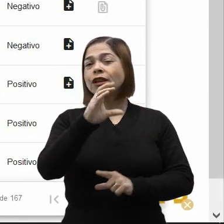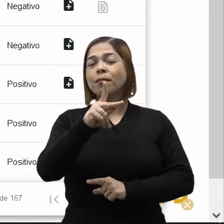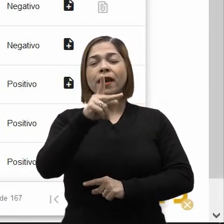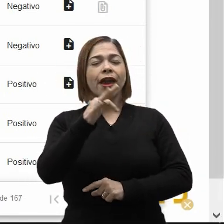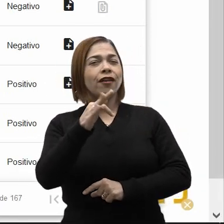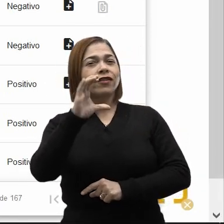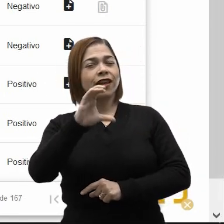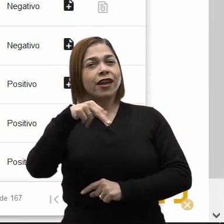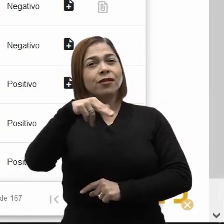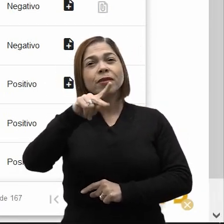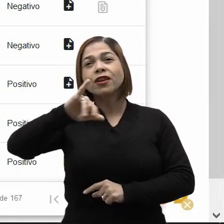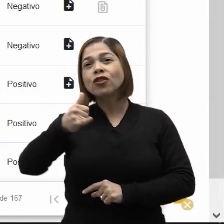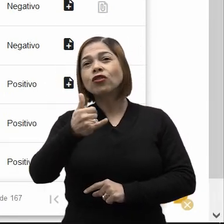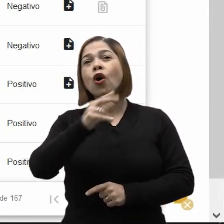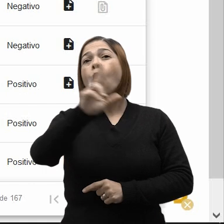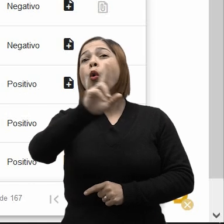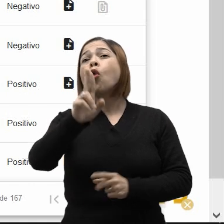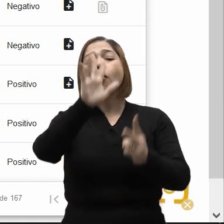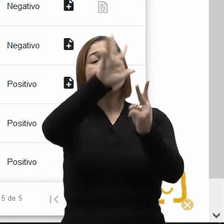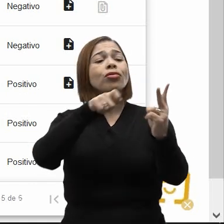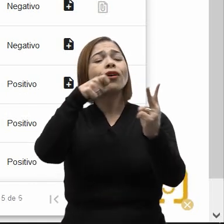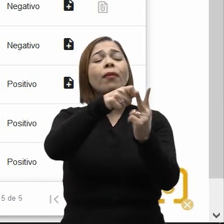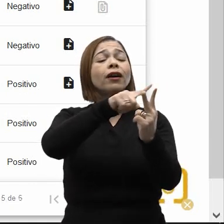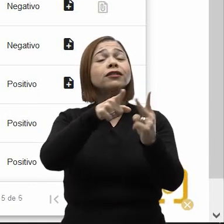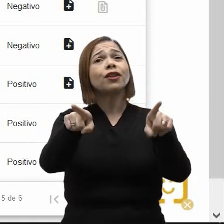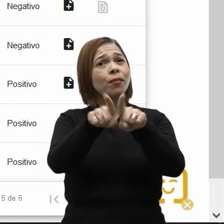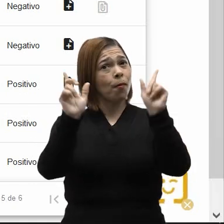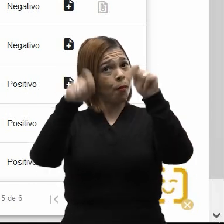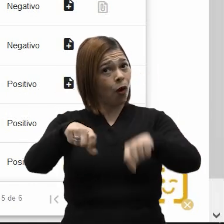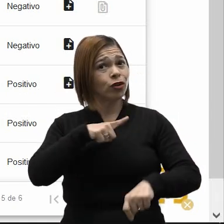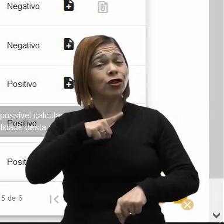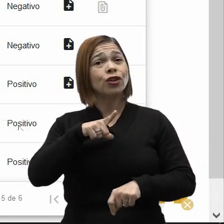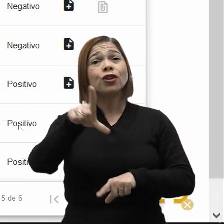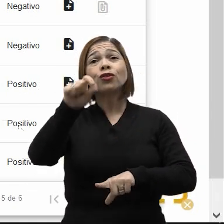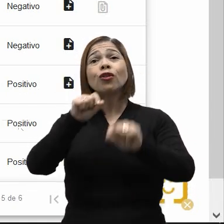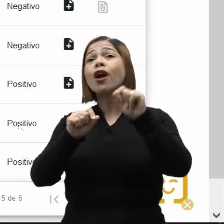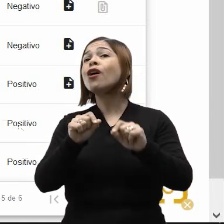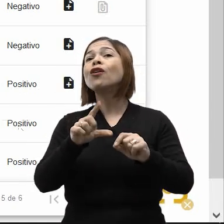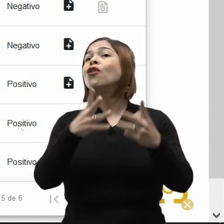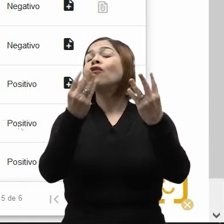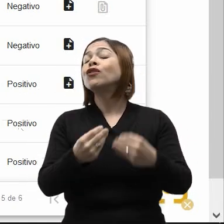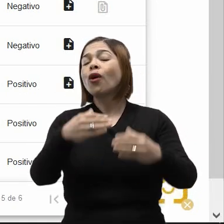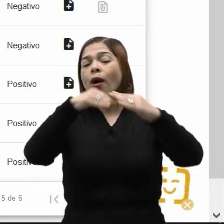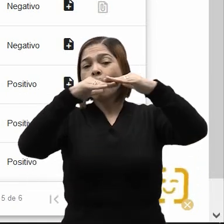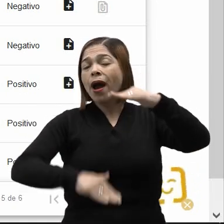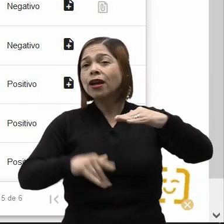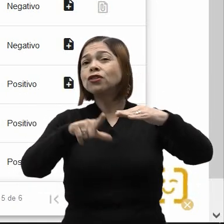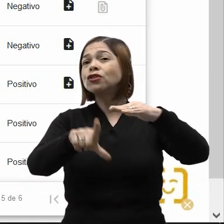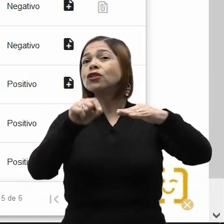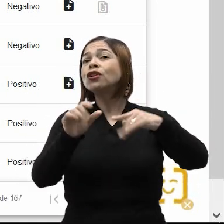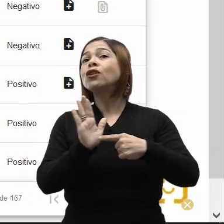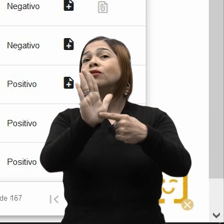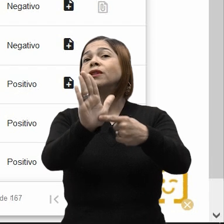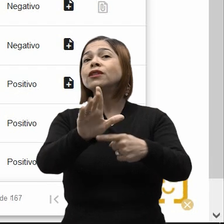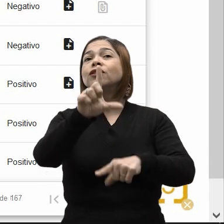CPF ou CNPJ, ou os nomes das partes. Também é possível selecionar os filtros localizados abaixo para